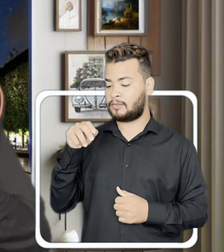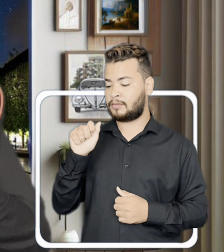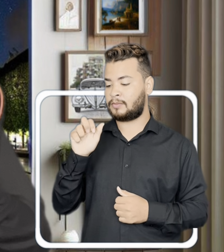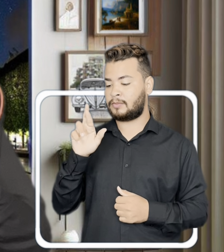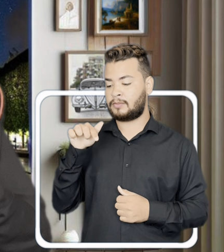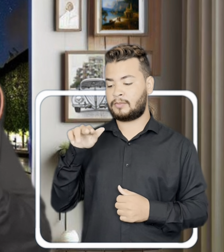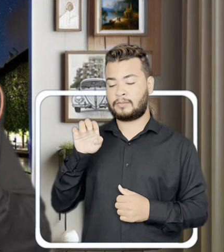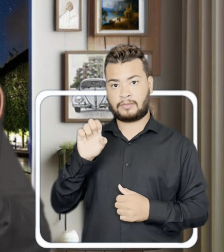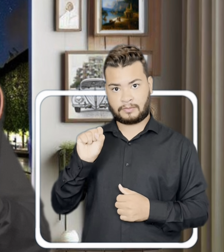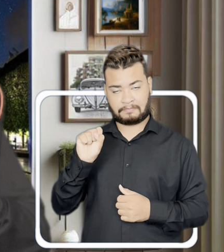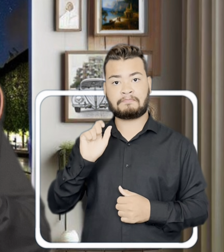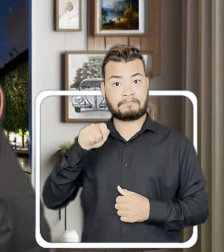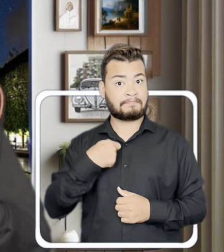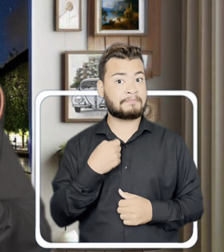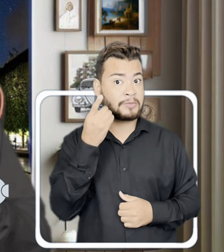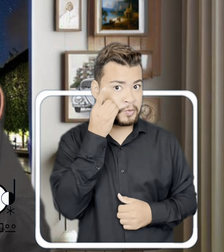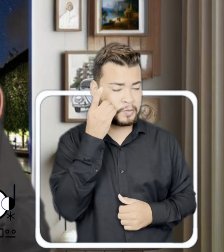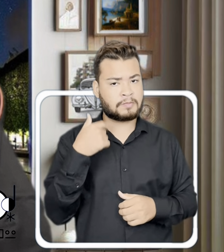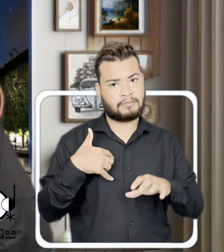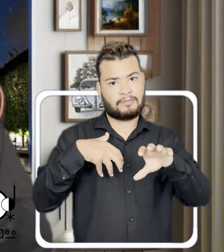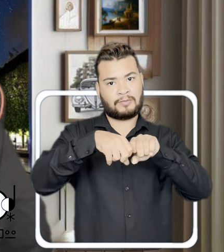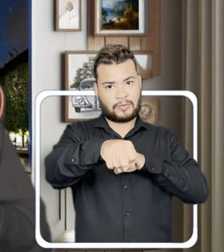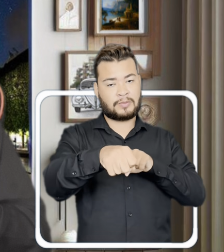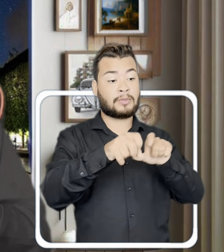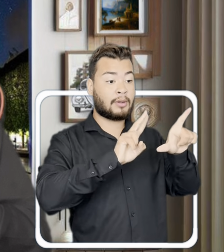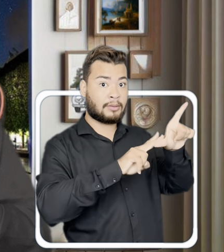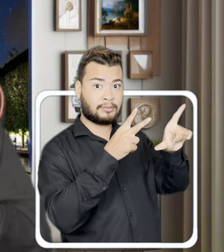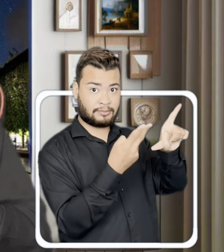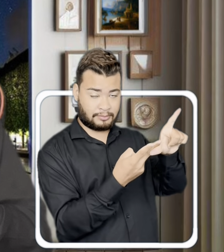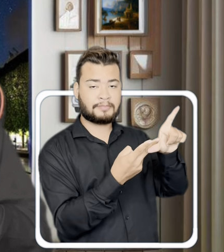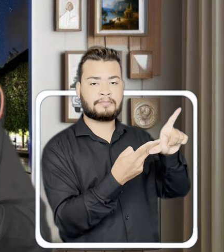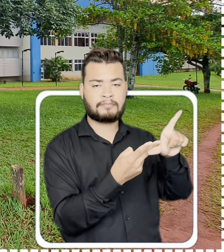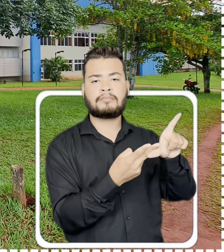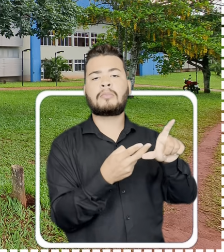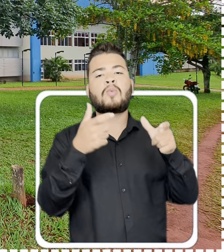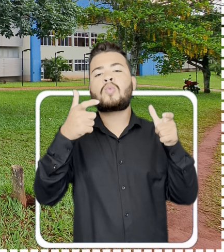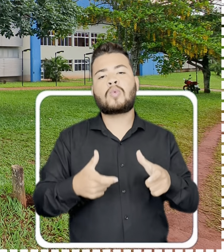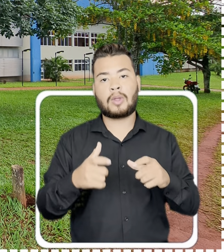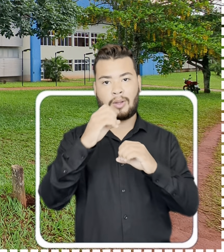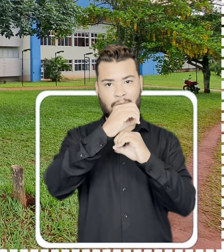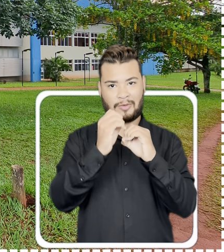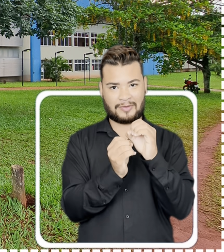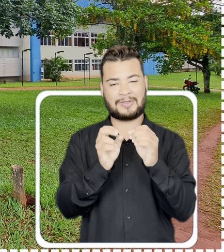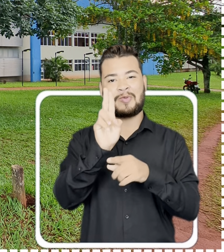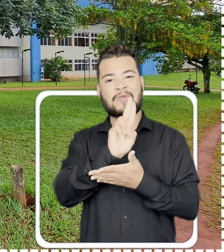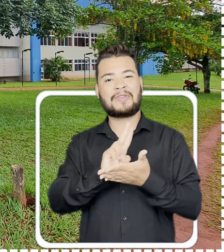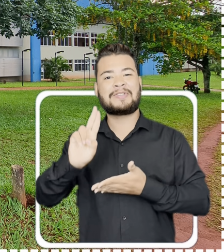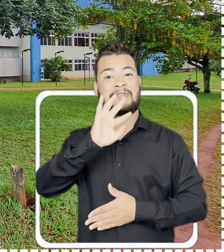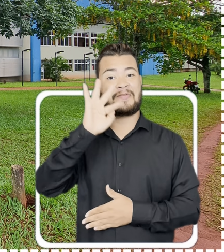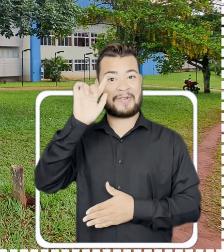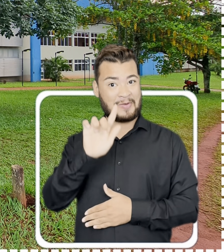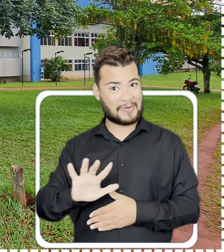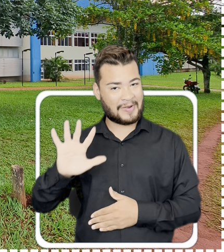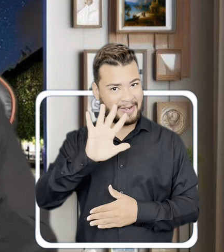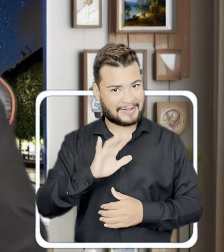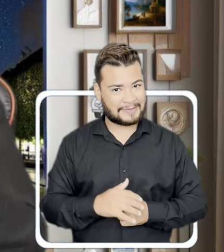Marques, sou bacharel em letras, tradução e interpretação em libras e português pela Universidade Federal de Goiás.